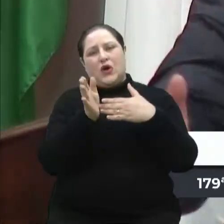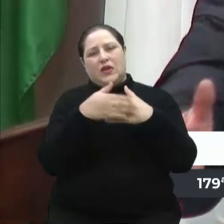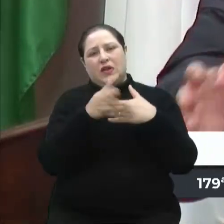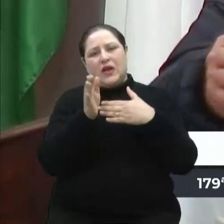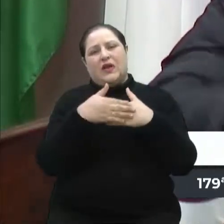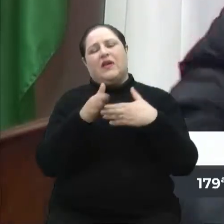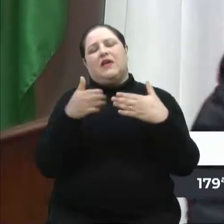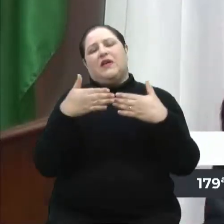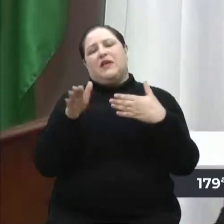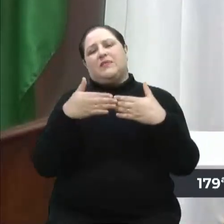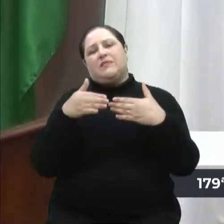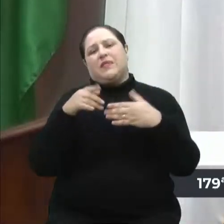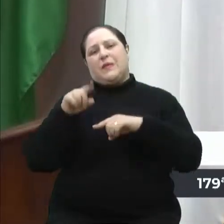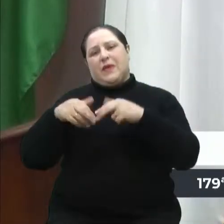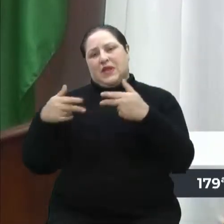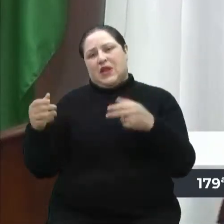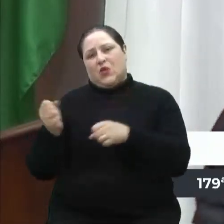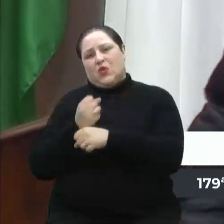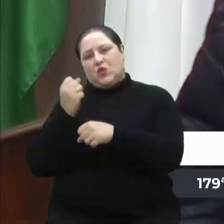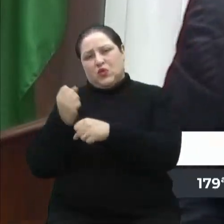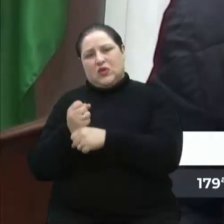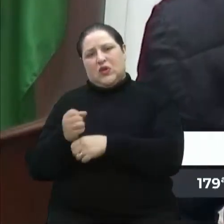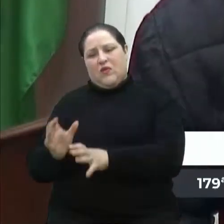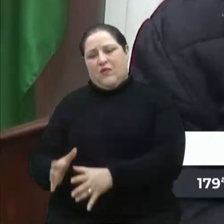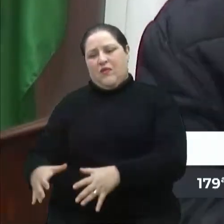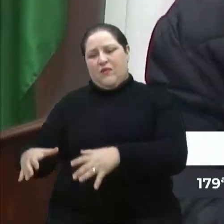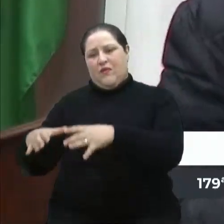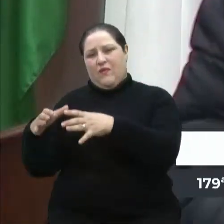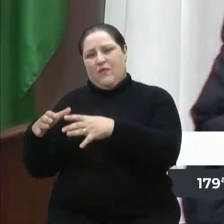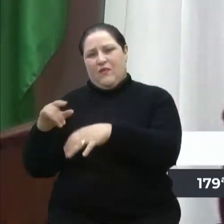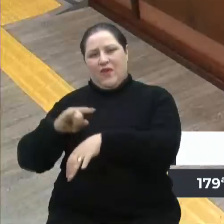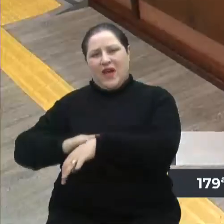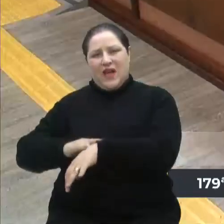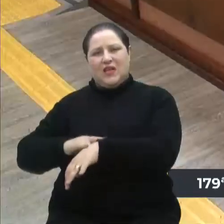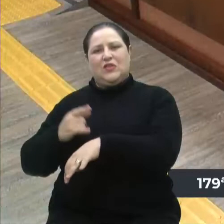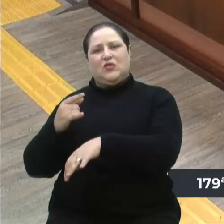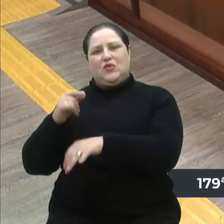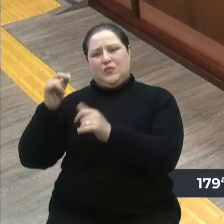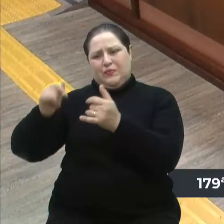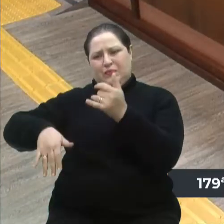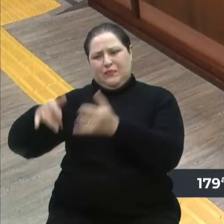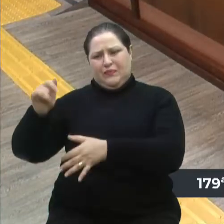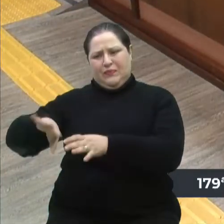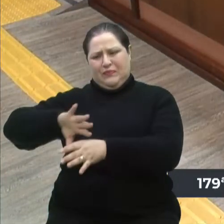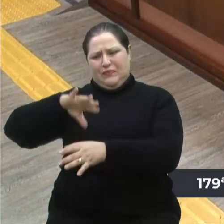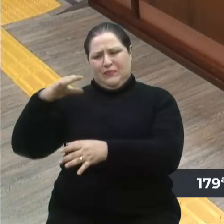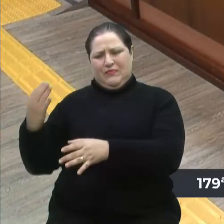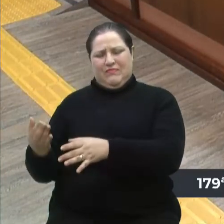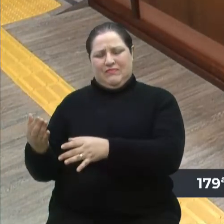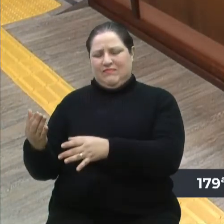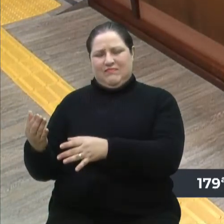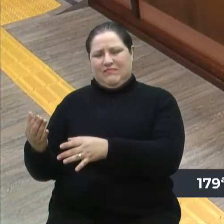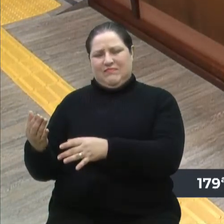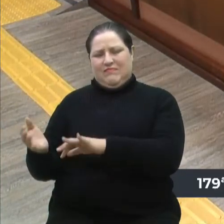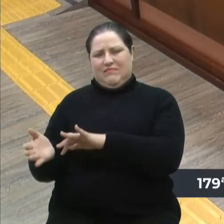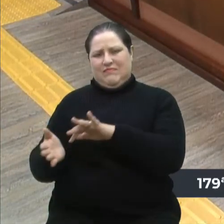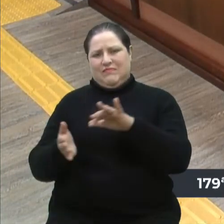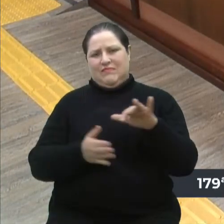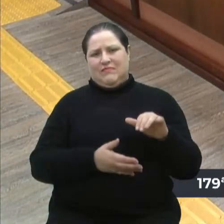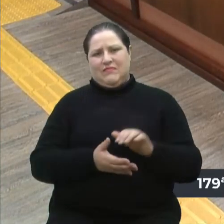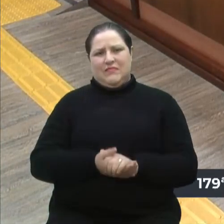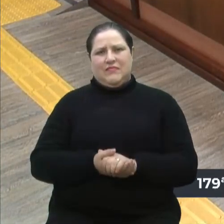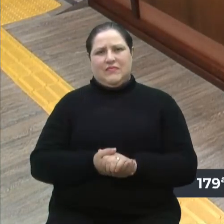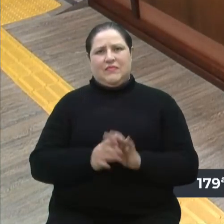construção, nesses lixões. Era isso. Obrigado, senhora presidenta. Obrigada, vereador Dambroz. E eu encerro